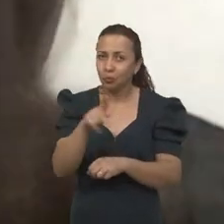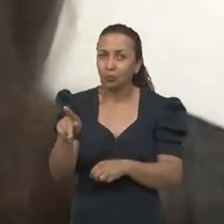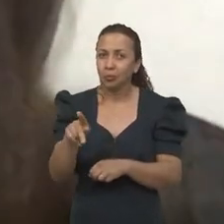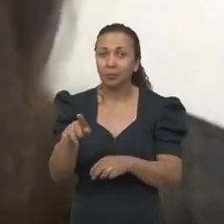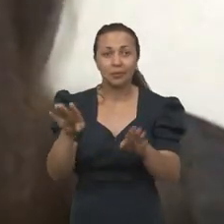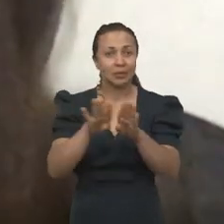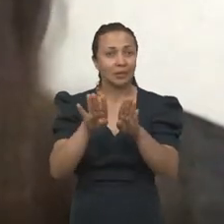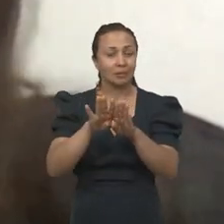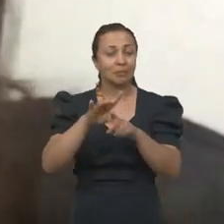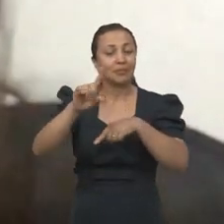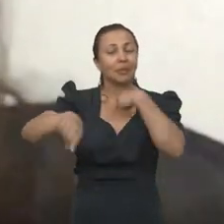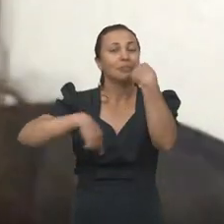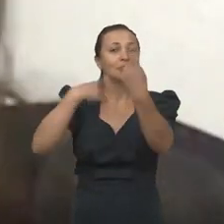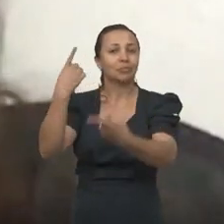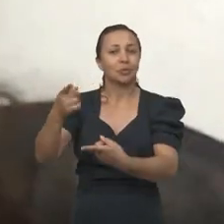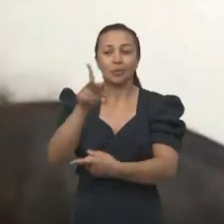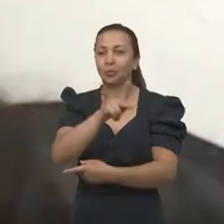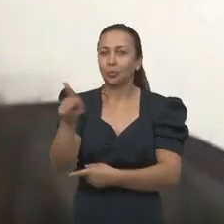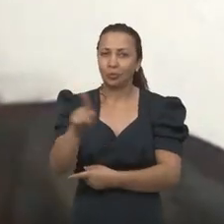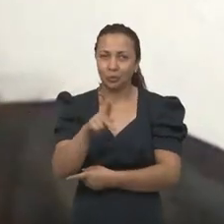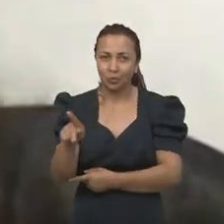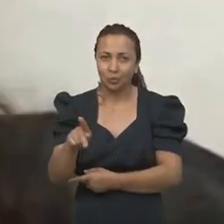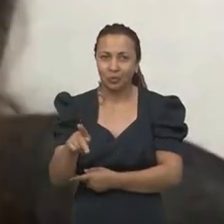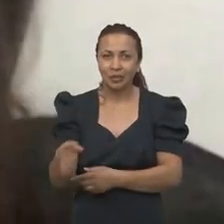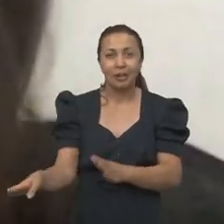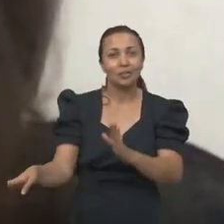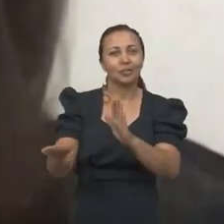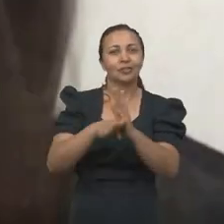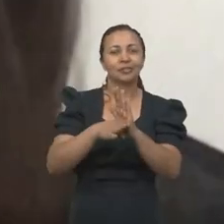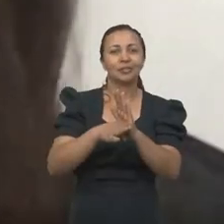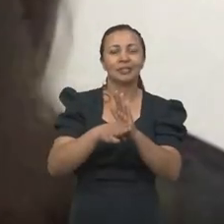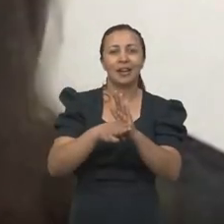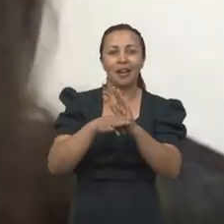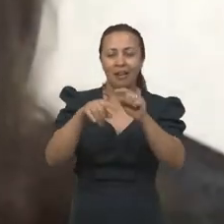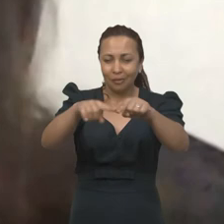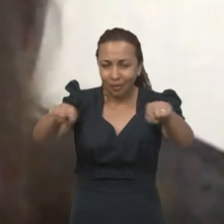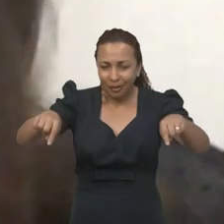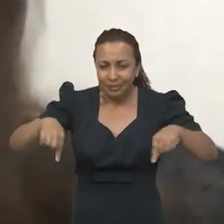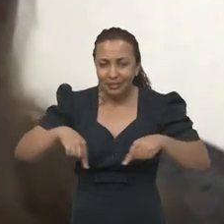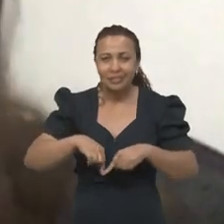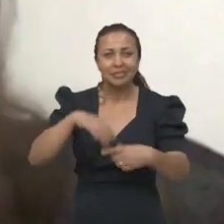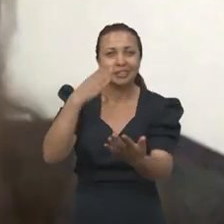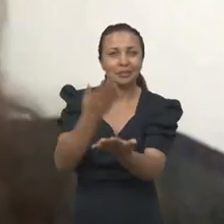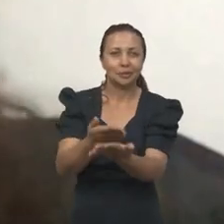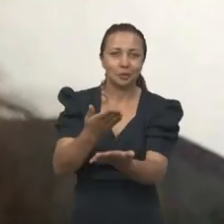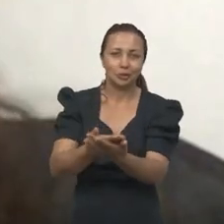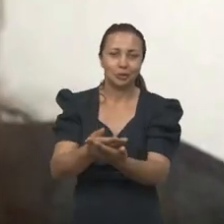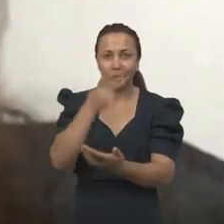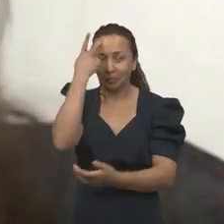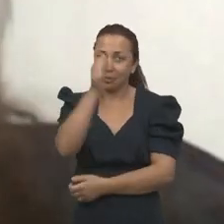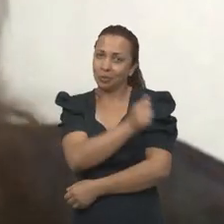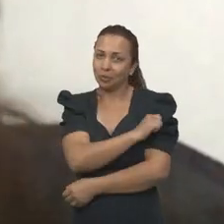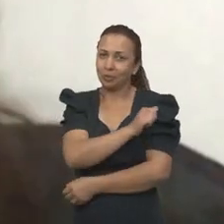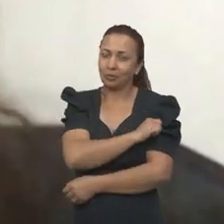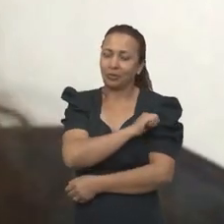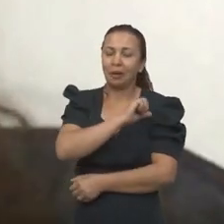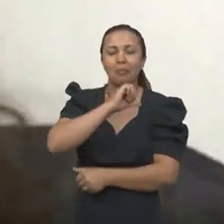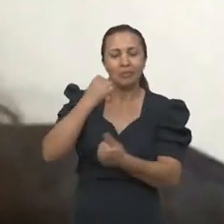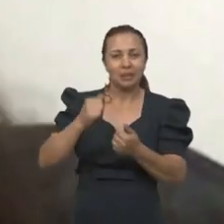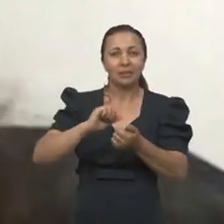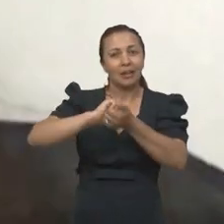os professores e depois dos professores chegar no chão da sala de aula, ou seja, que esse conhecimento se